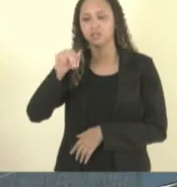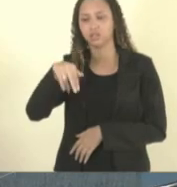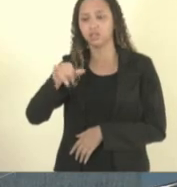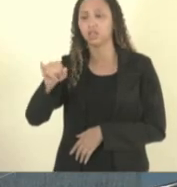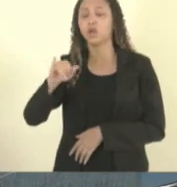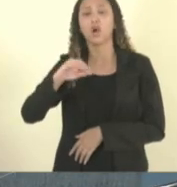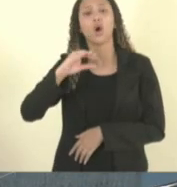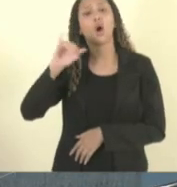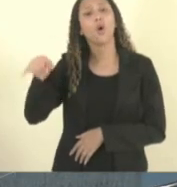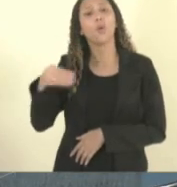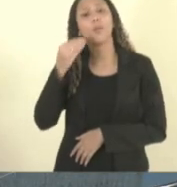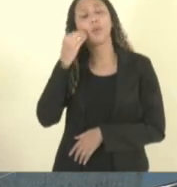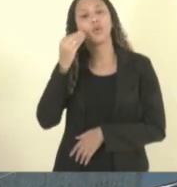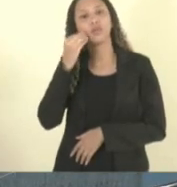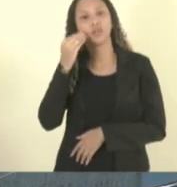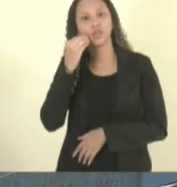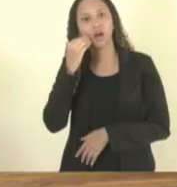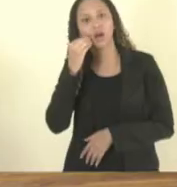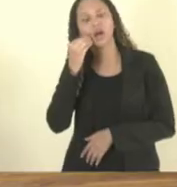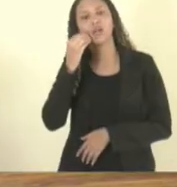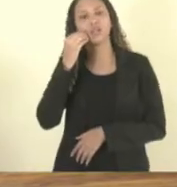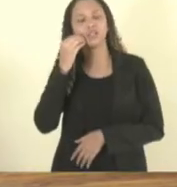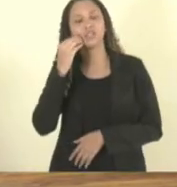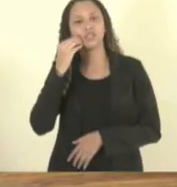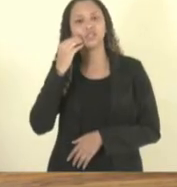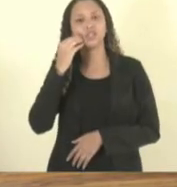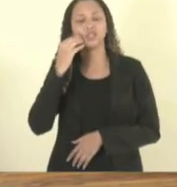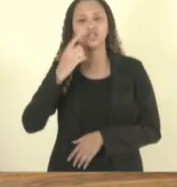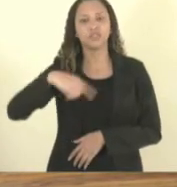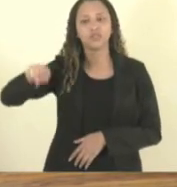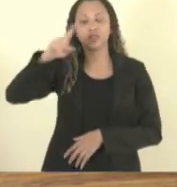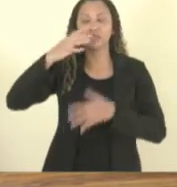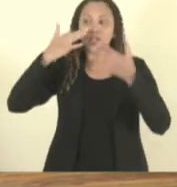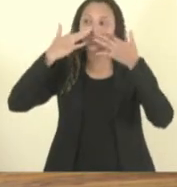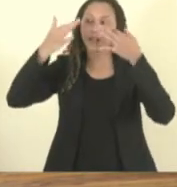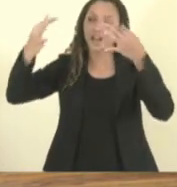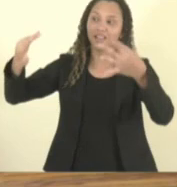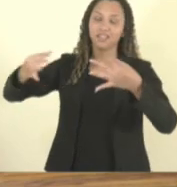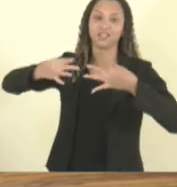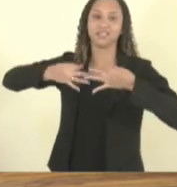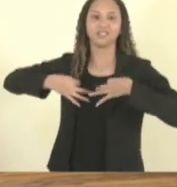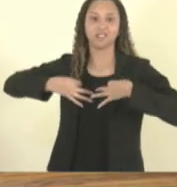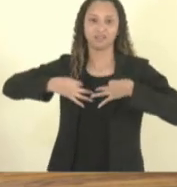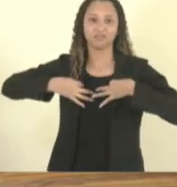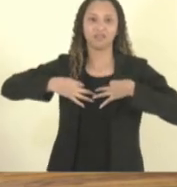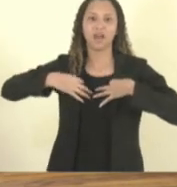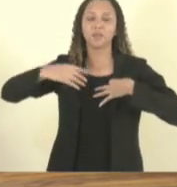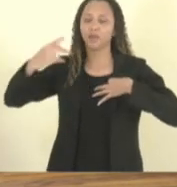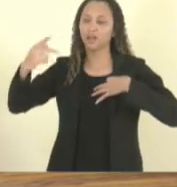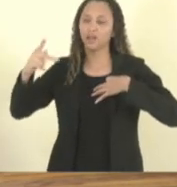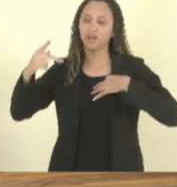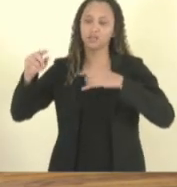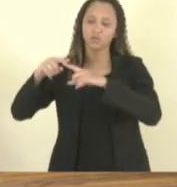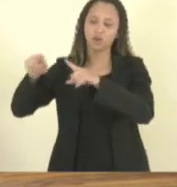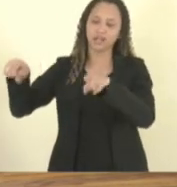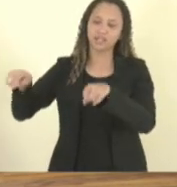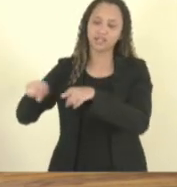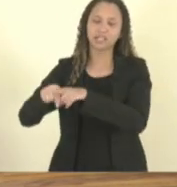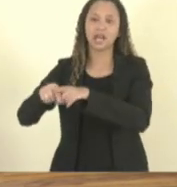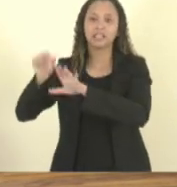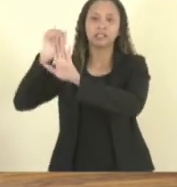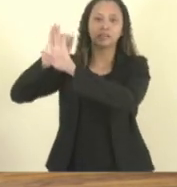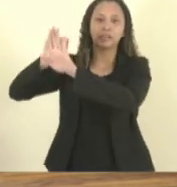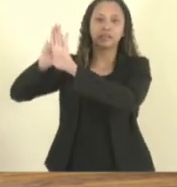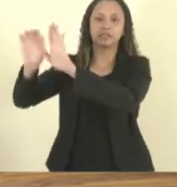nos ouvir, de me ouvir, de abrir a porta do gabinete, quando eu já não tinha mais a quem recorrer,